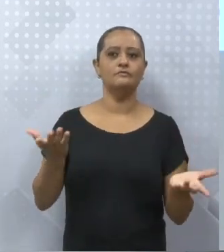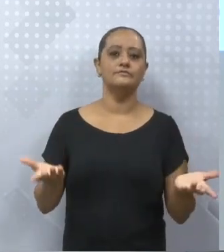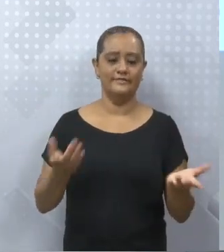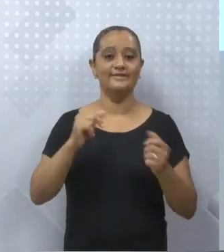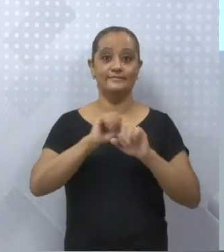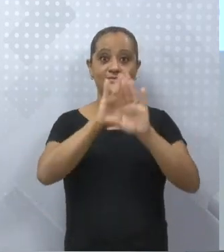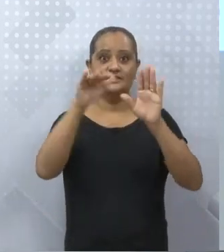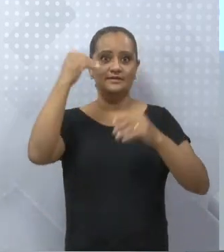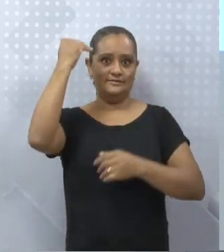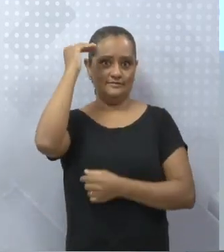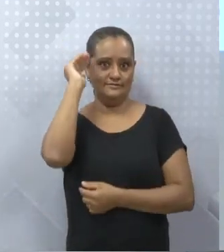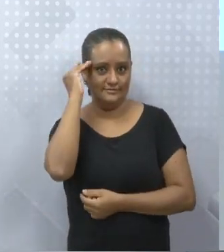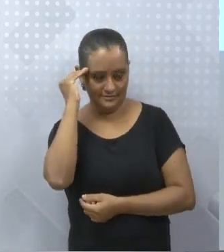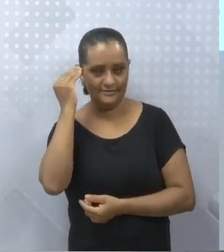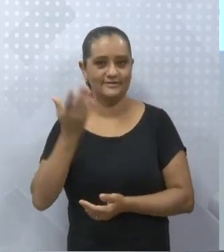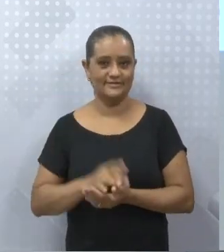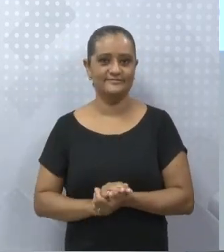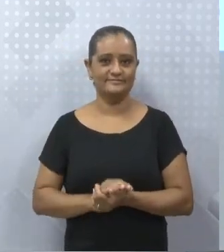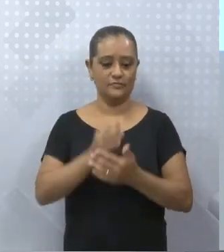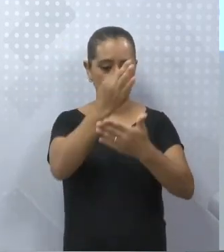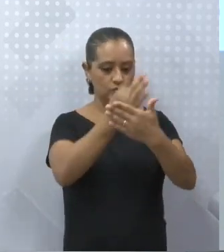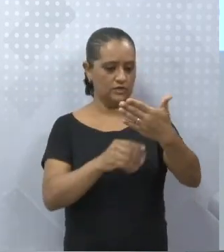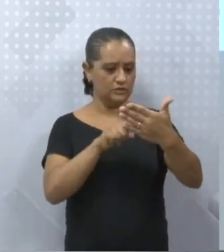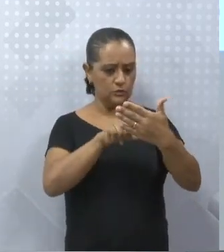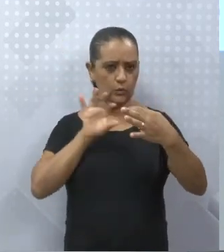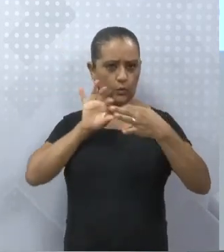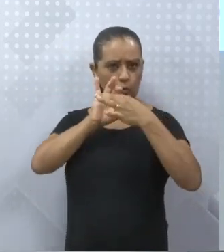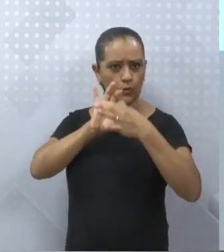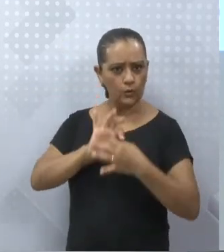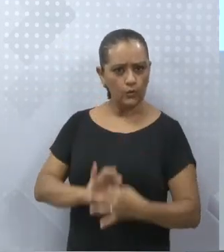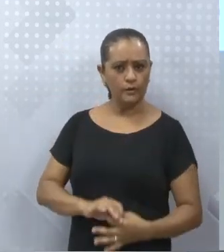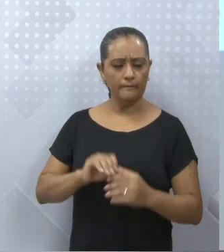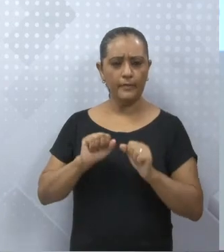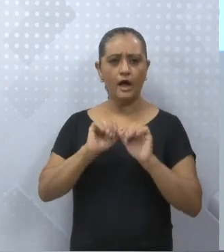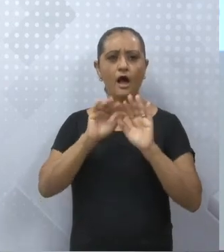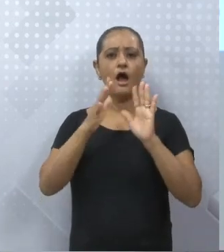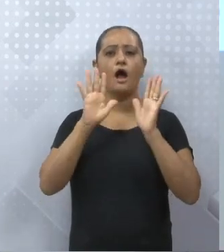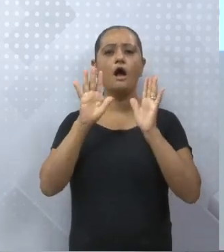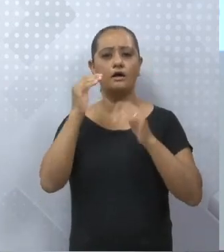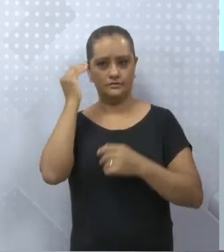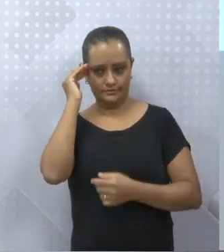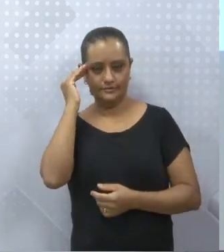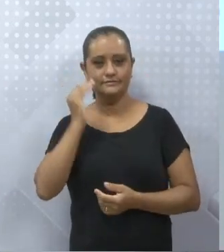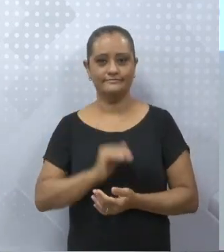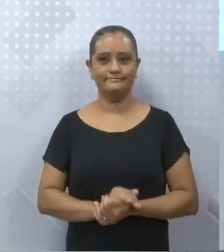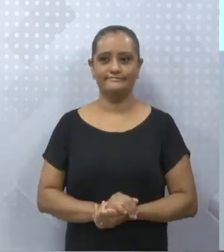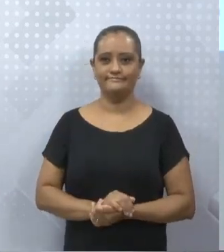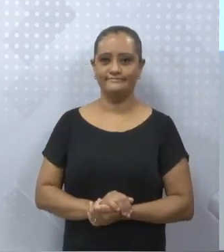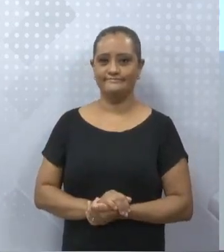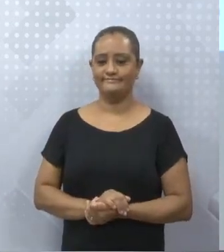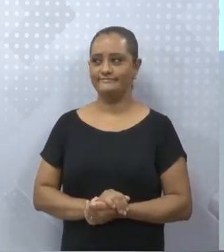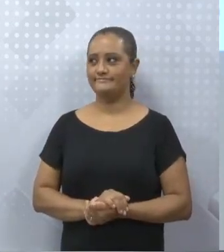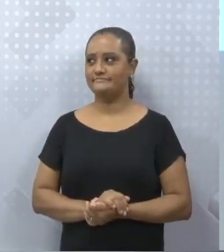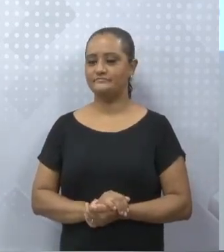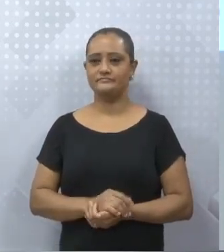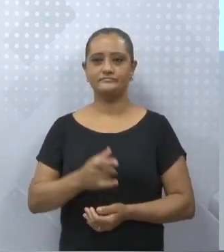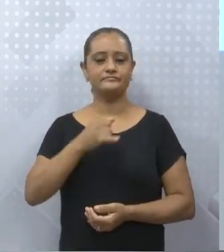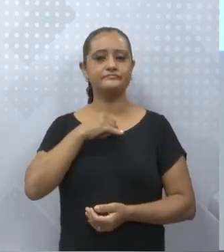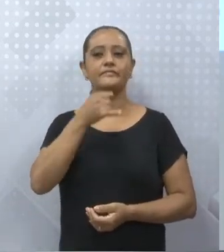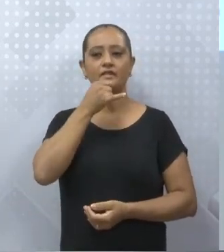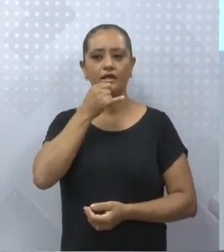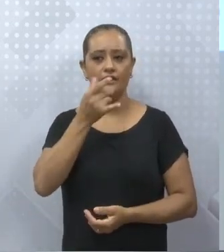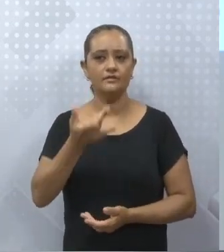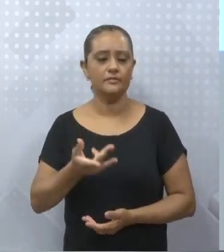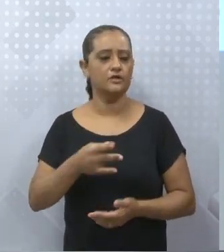o contexto em que ele está inserido. É a mesma coisa de quando você pergunta um sinônimo. O sinônimo, ele pode ter vários